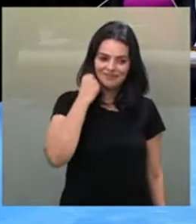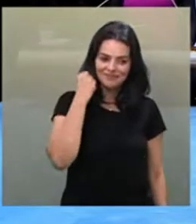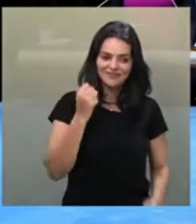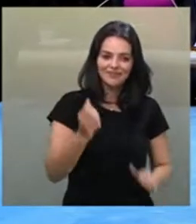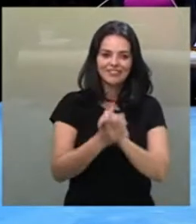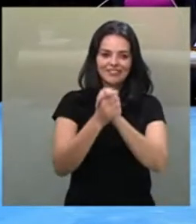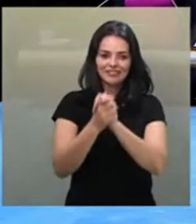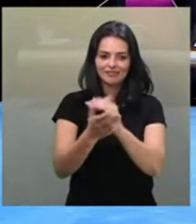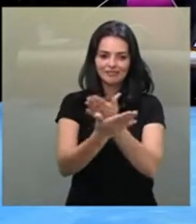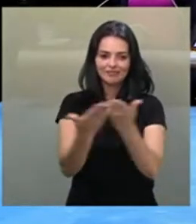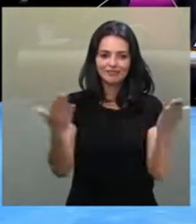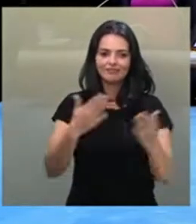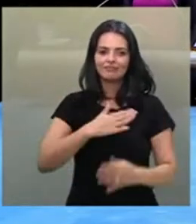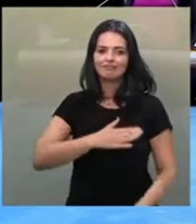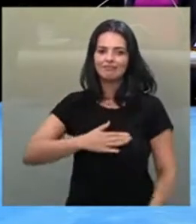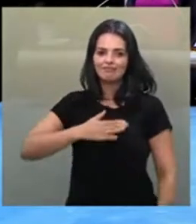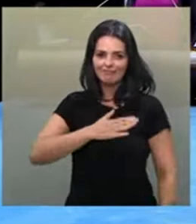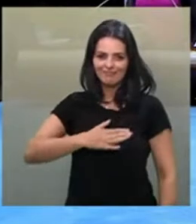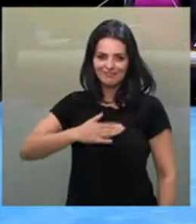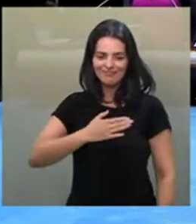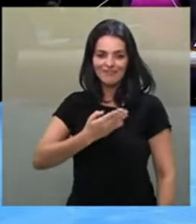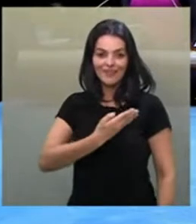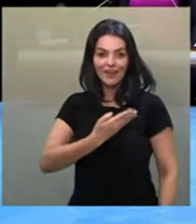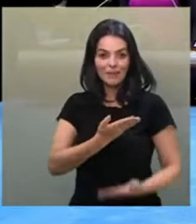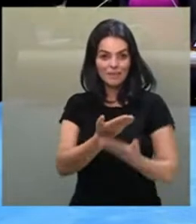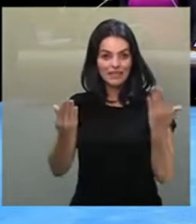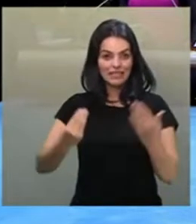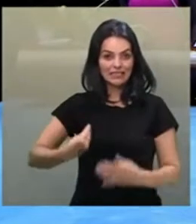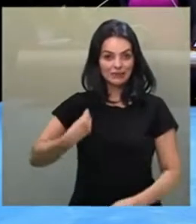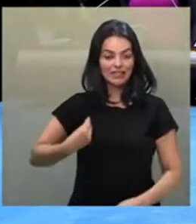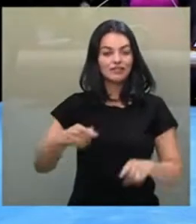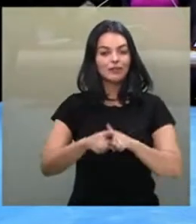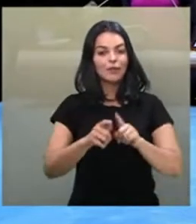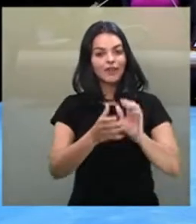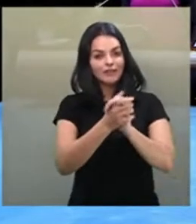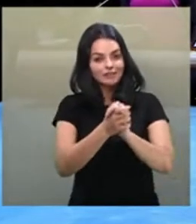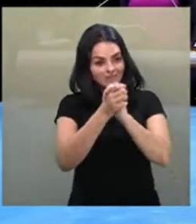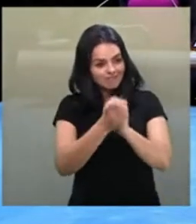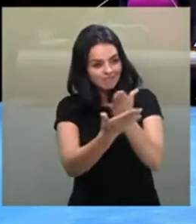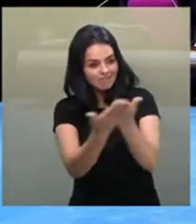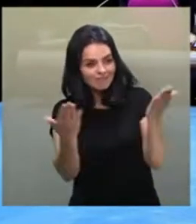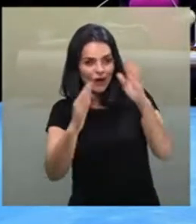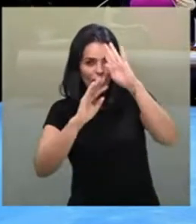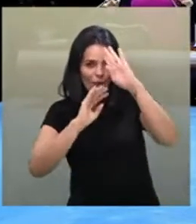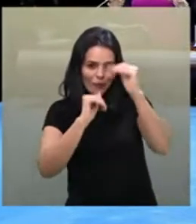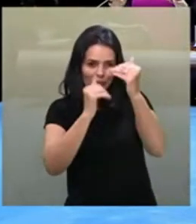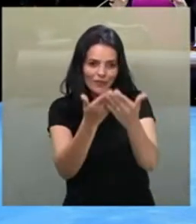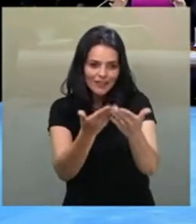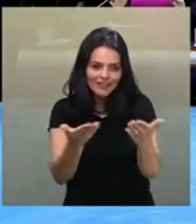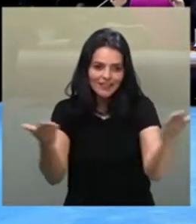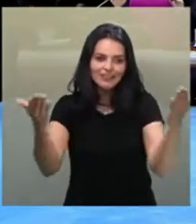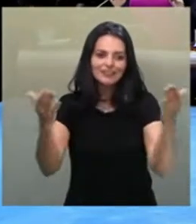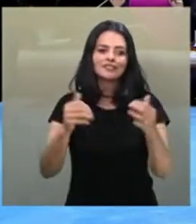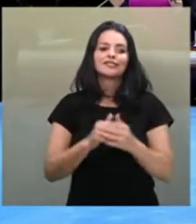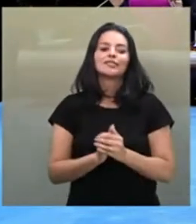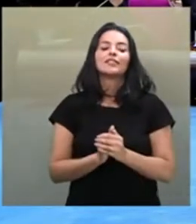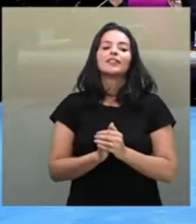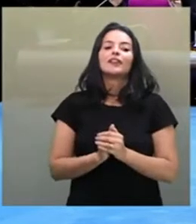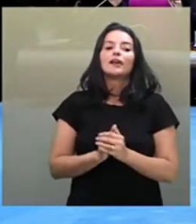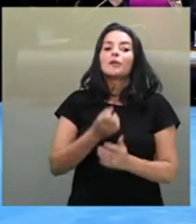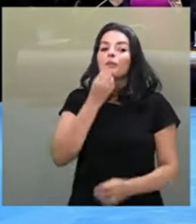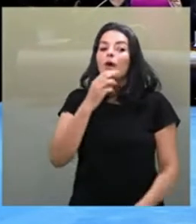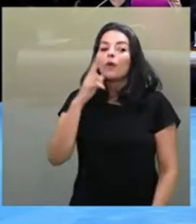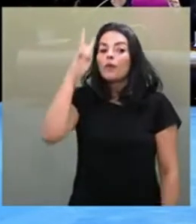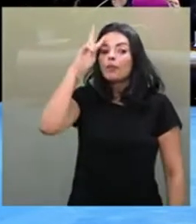cumprimento todas as queridas amigas que se fazem aqui presentes e também as nossas queridas homenageadas. É bom sempre lembrar que nós